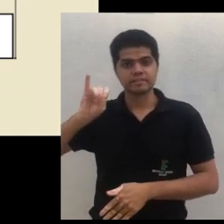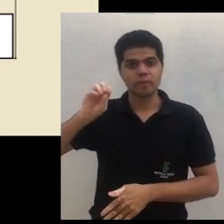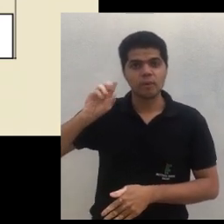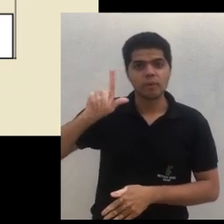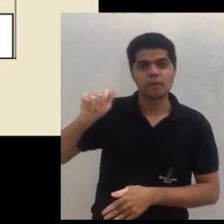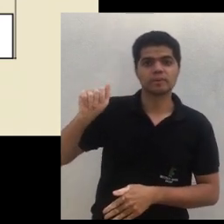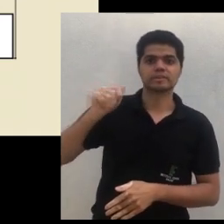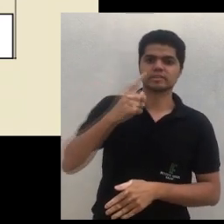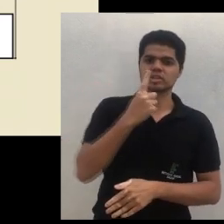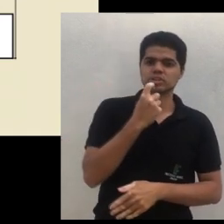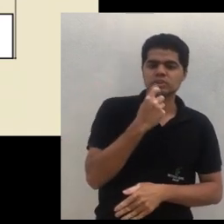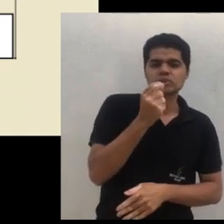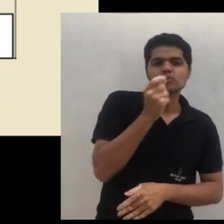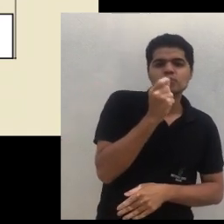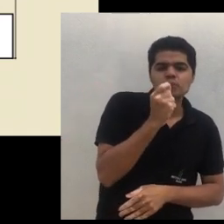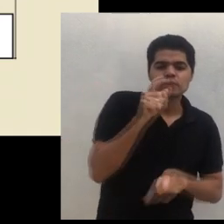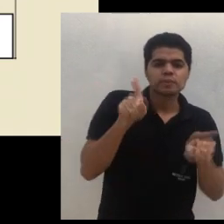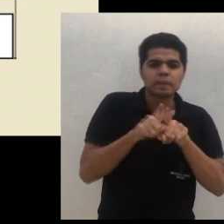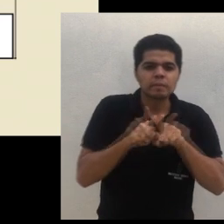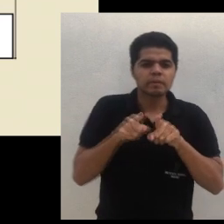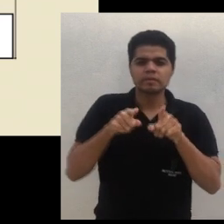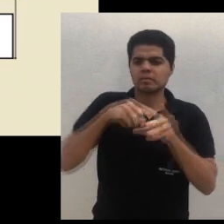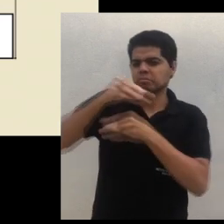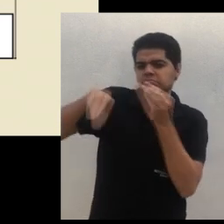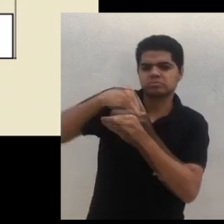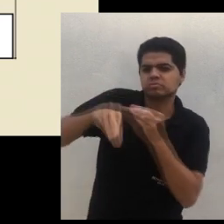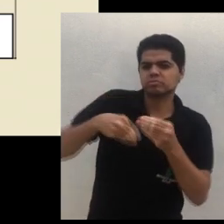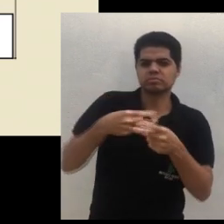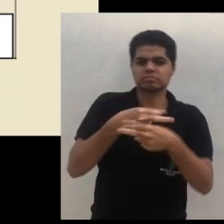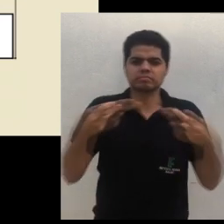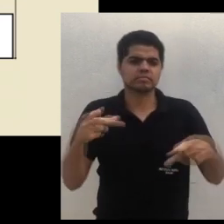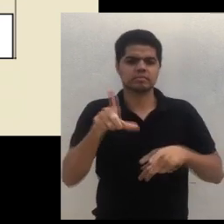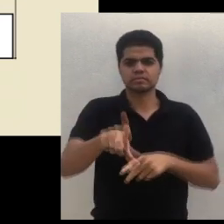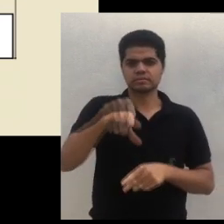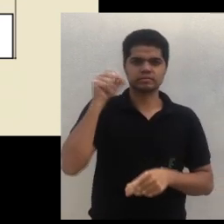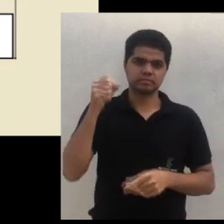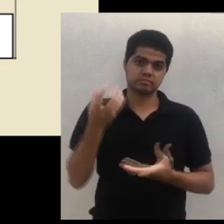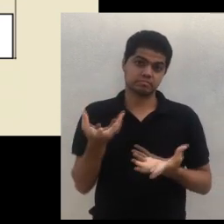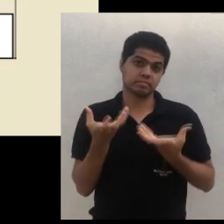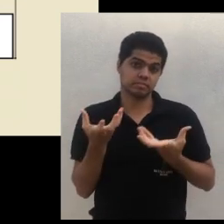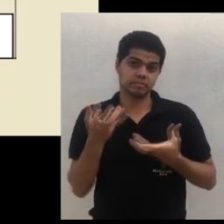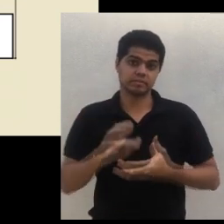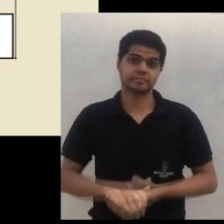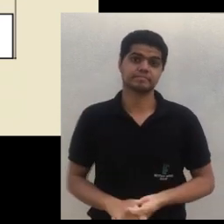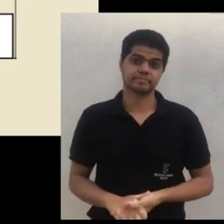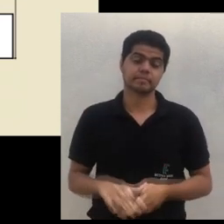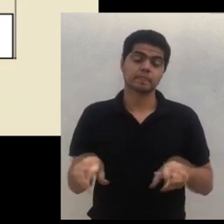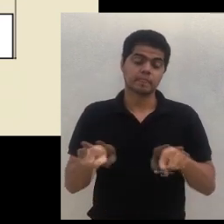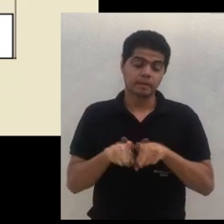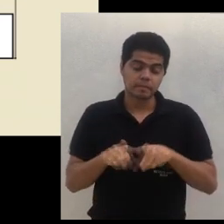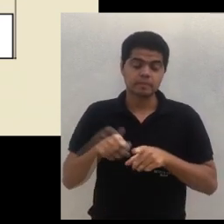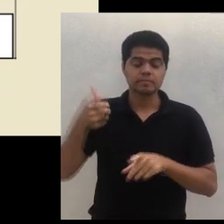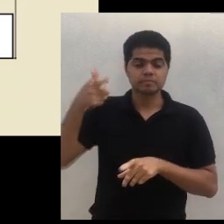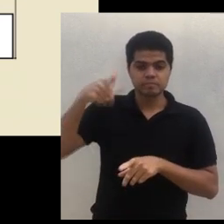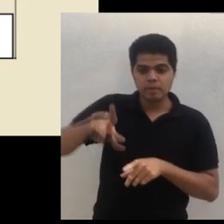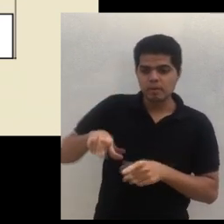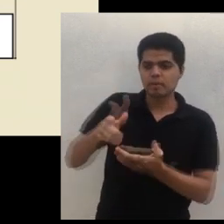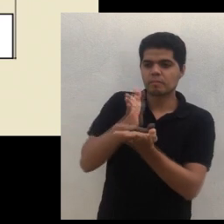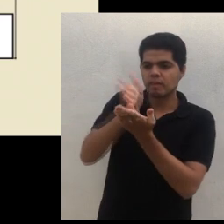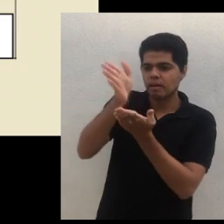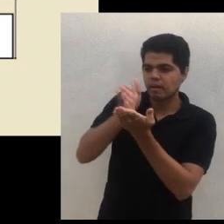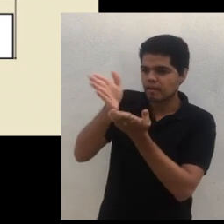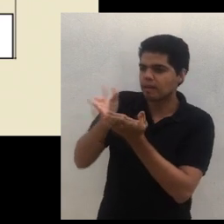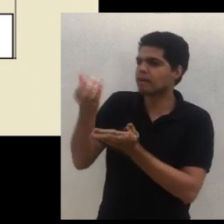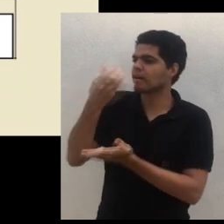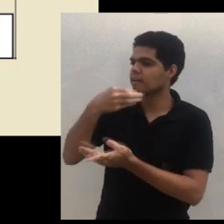E aí de novo eu venho com mais uma espécie frutíferas aqui e aí venho de novo com espécies anuais intercaladas, aí de novo